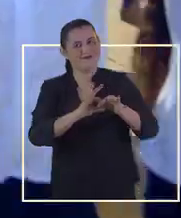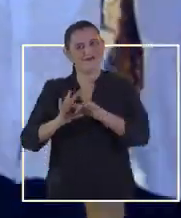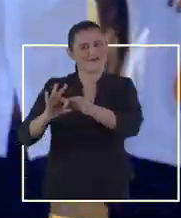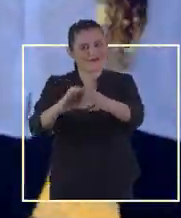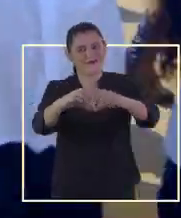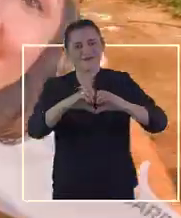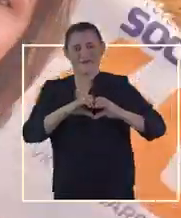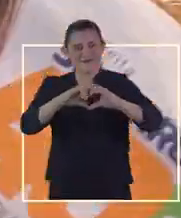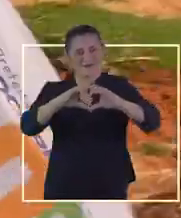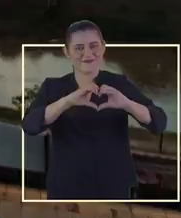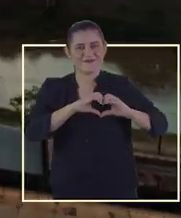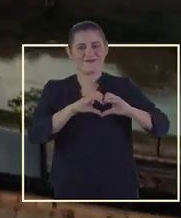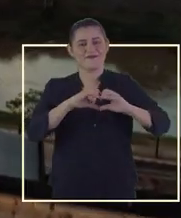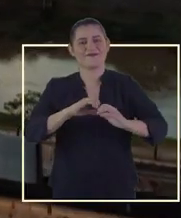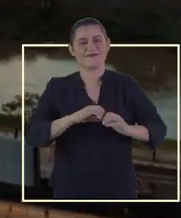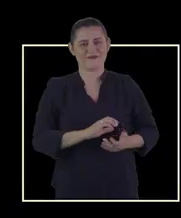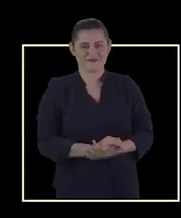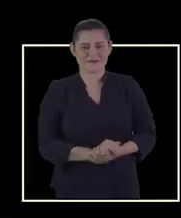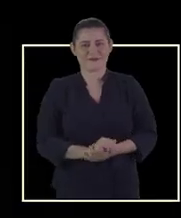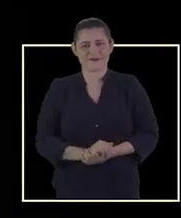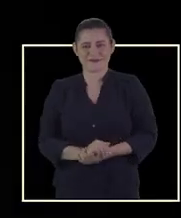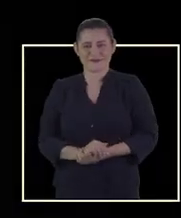dadas Vamos de coração